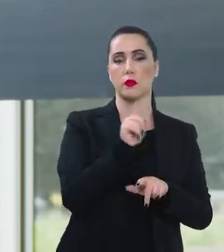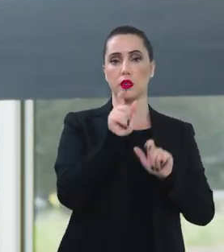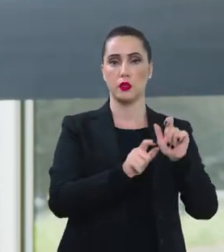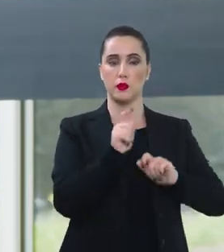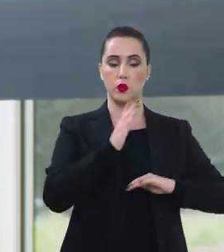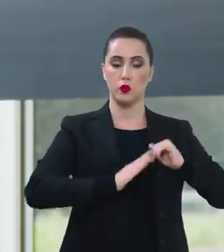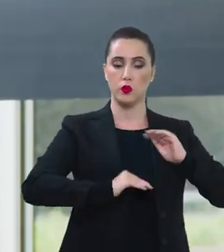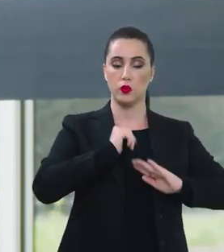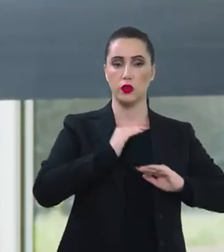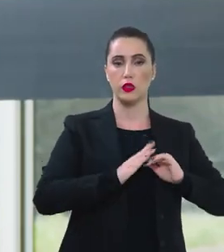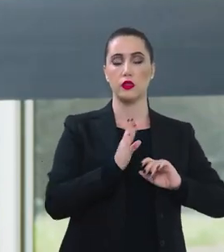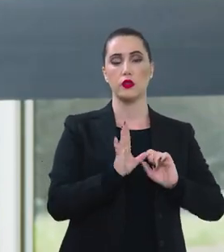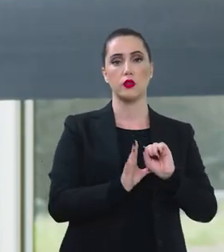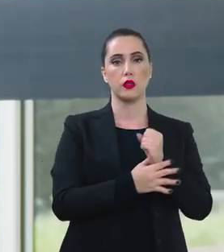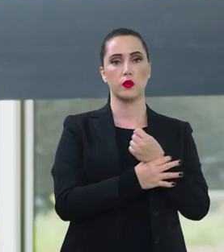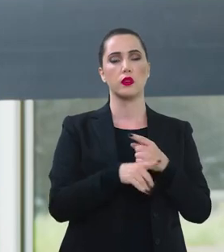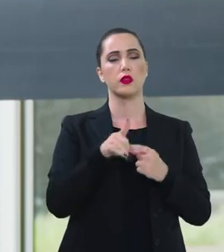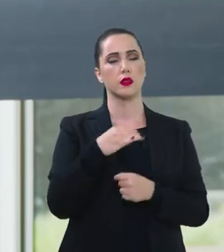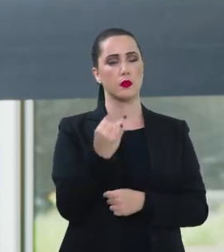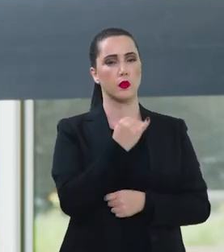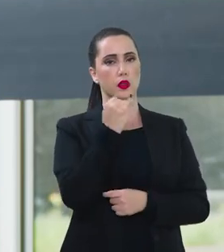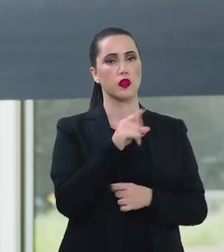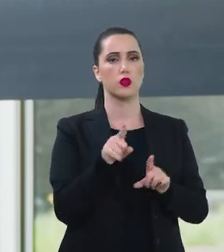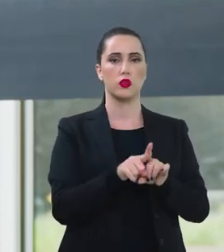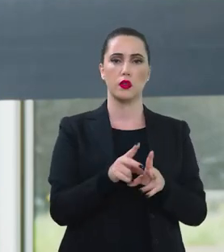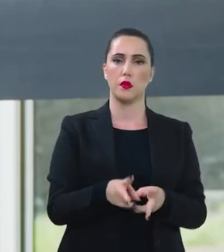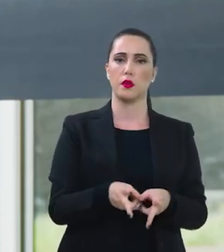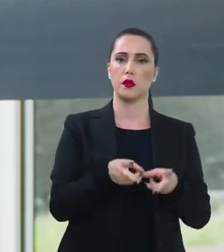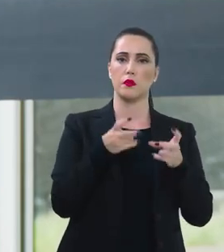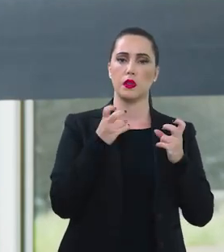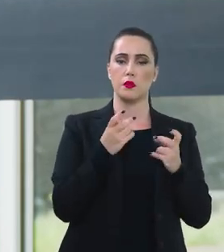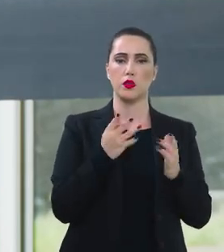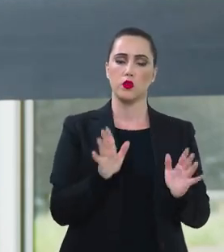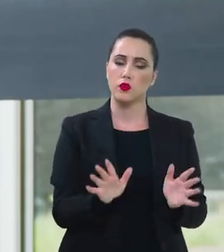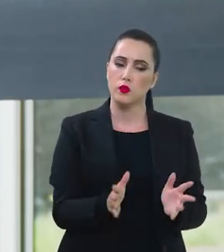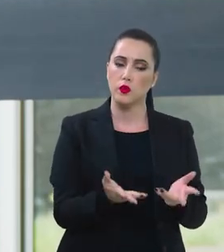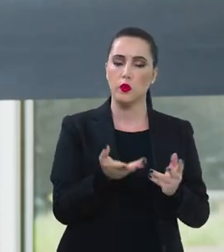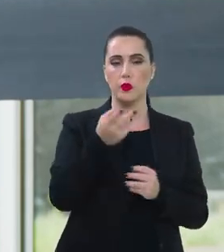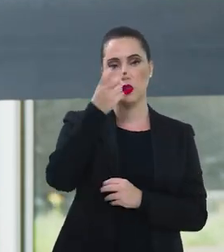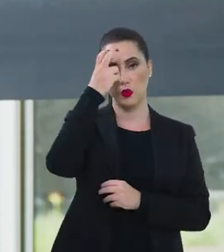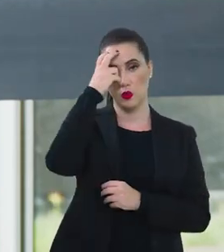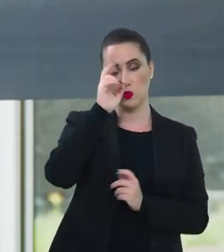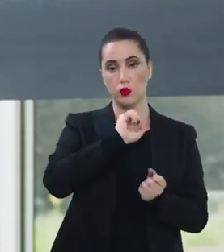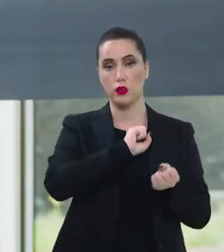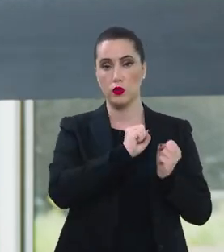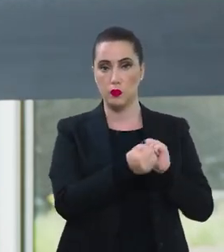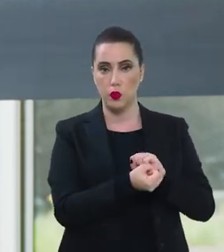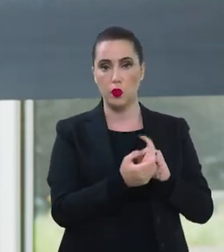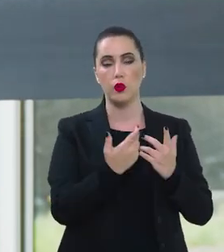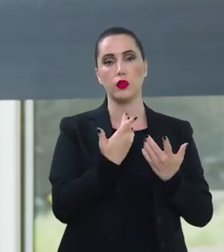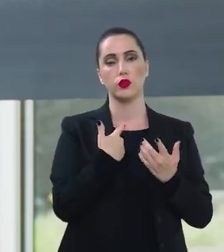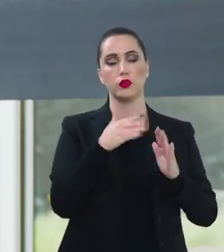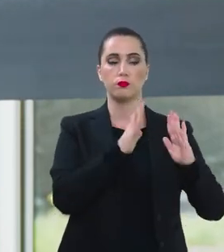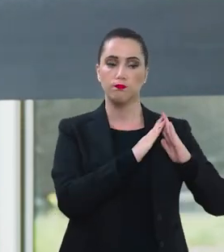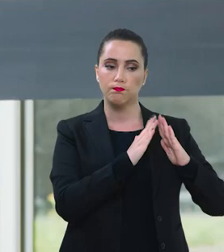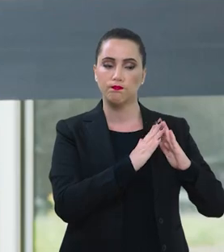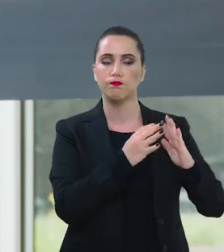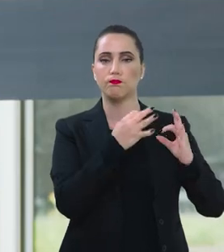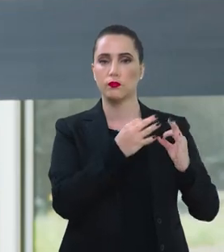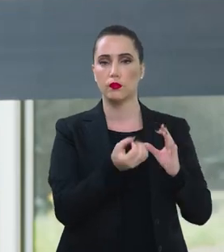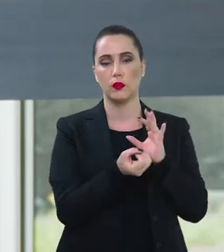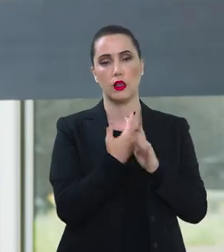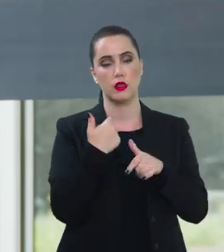da capacitação dos agentes de segurança, que são fundamentais, mas também tem essa perspectiva do fomento à cultura, à esporte, à